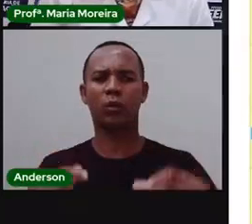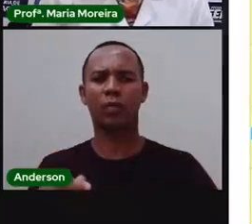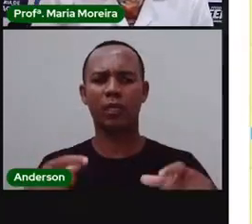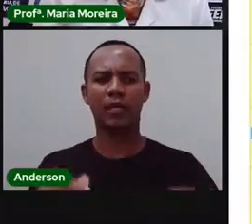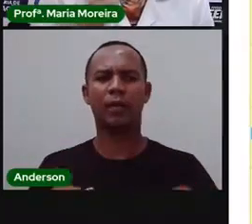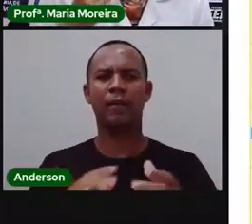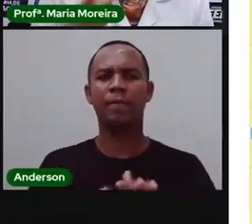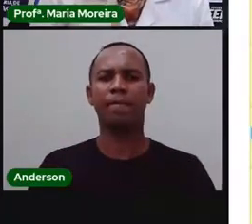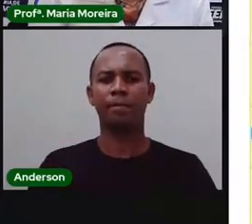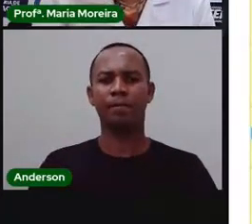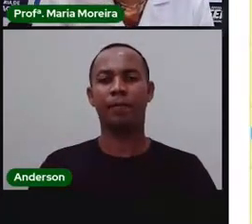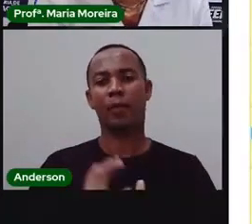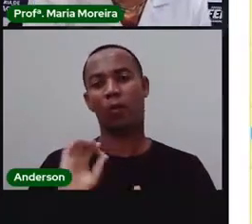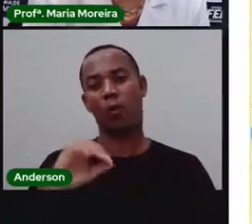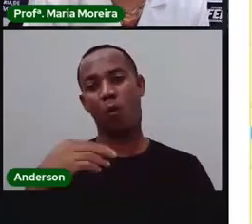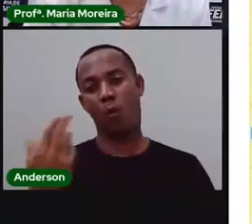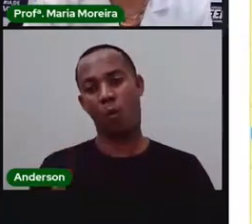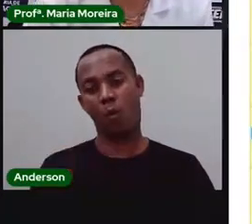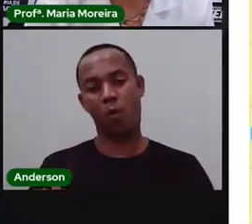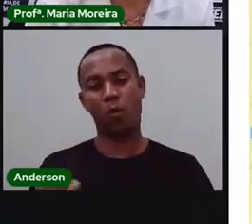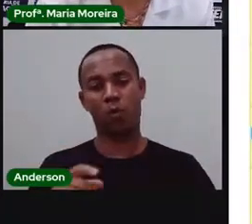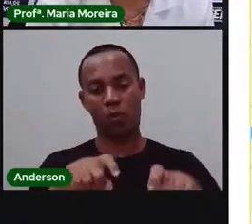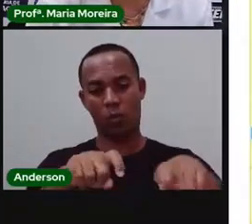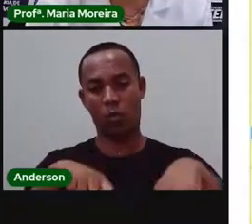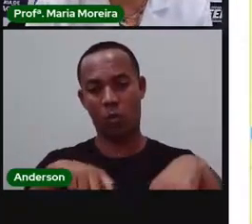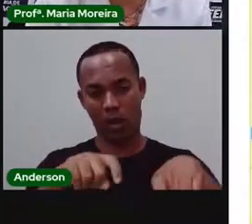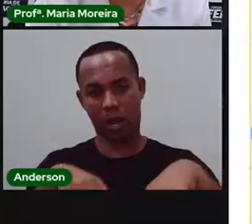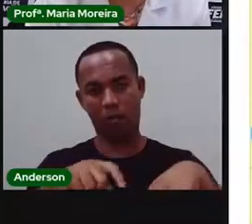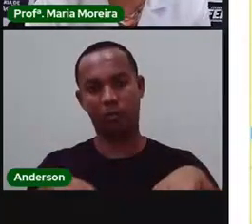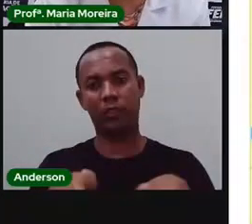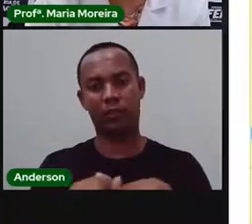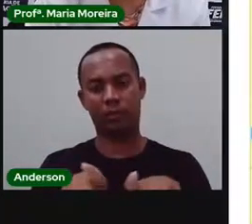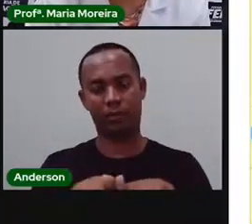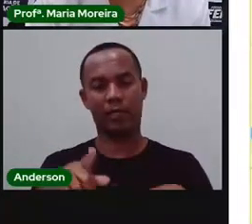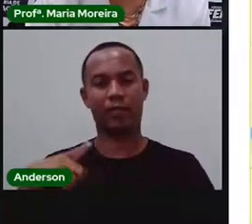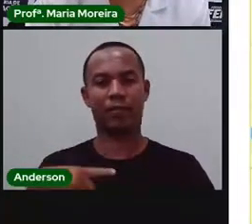ou em algum distrito que a PRO vai falar daqui a pouco, certinho?